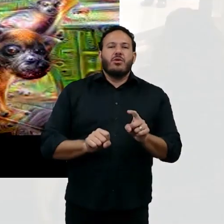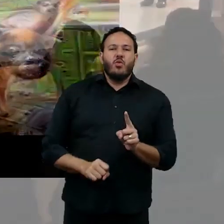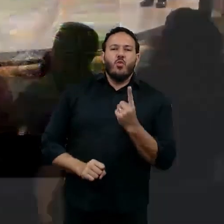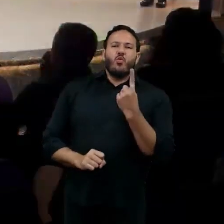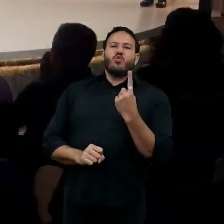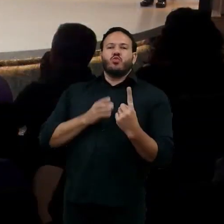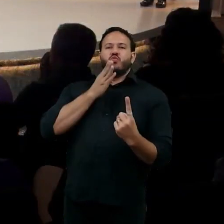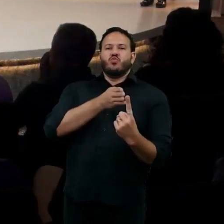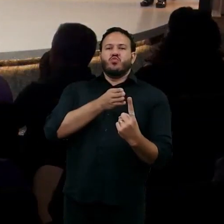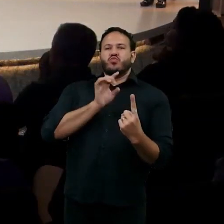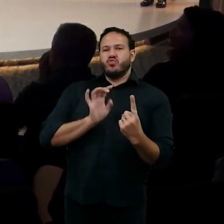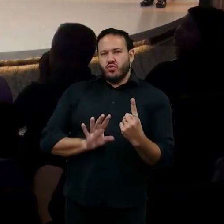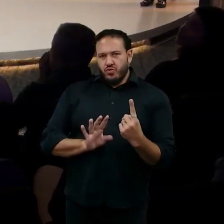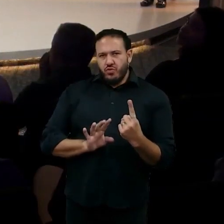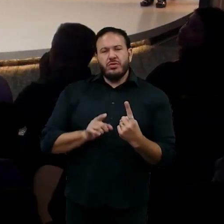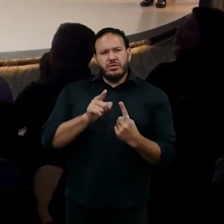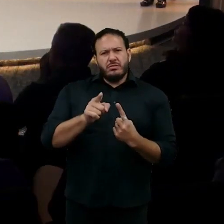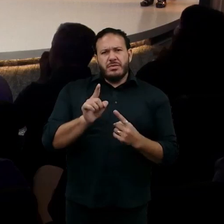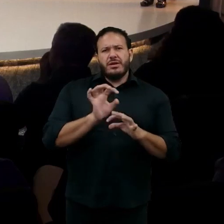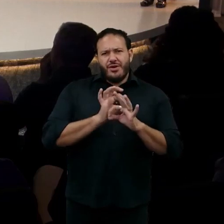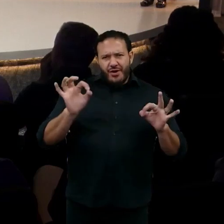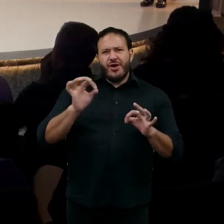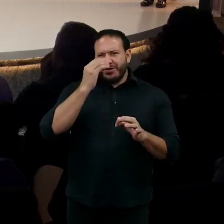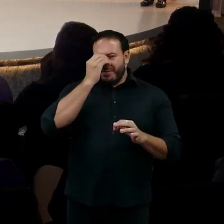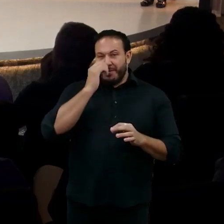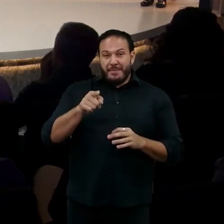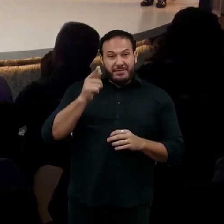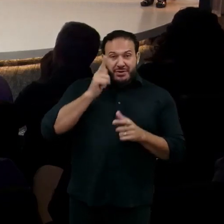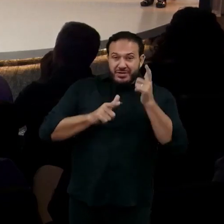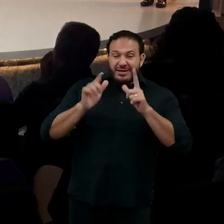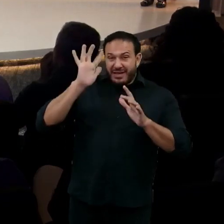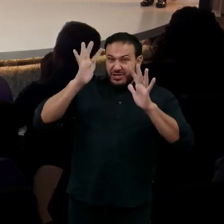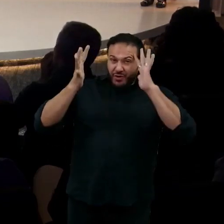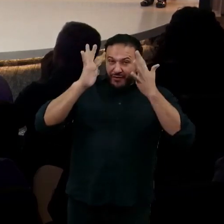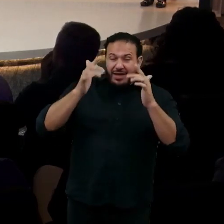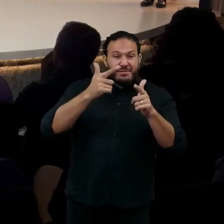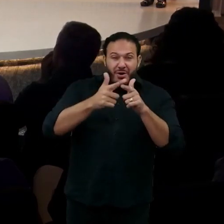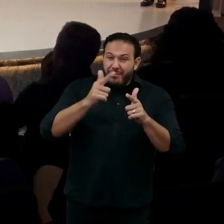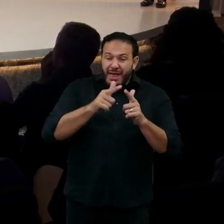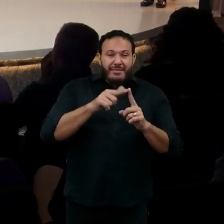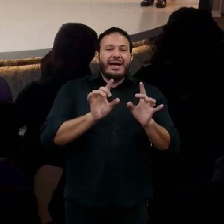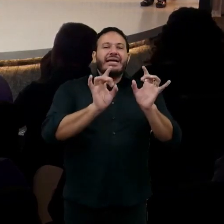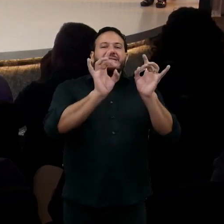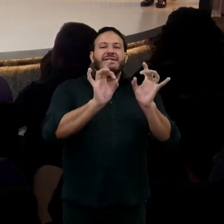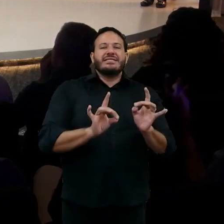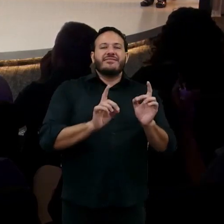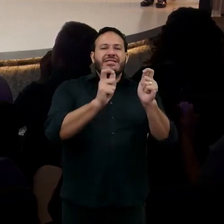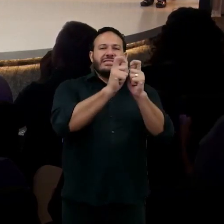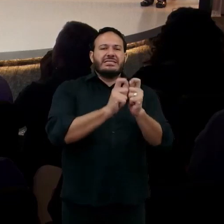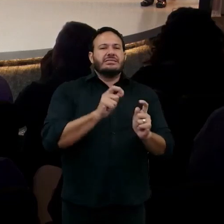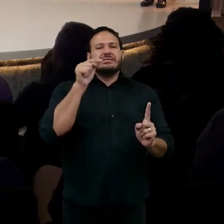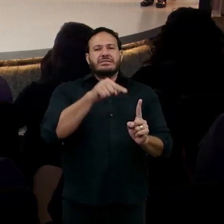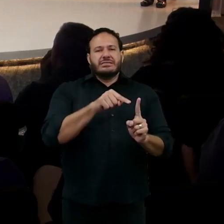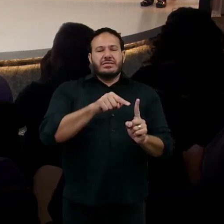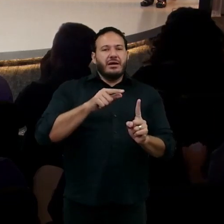Então, eram ótimos para resolver problemas específicos, mas eles não conseguiam generalizar. E a coisa com